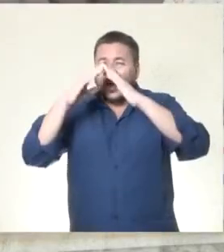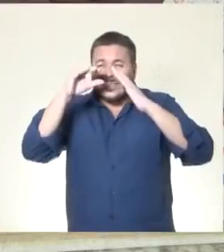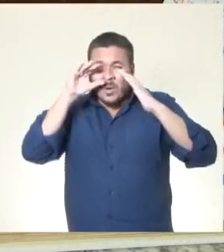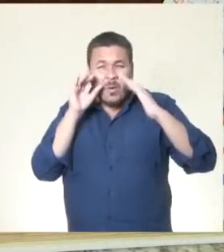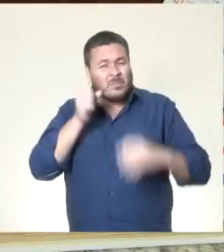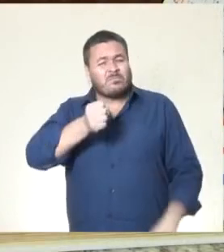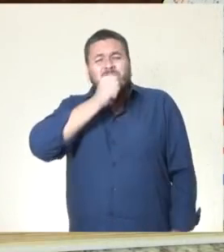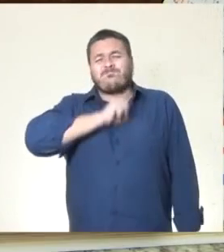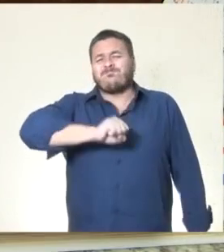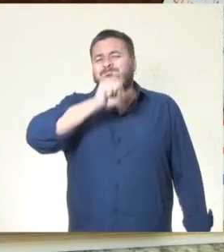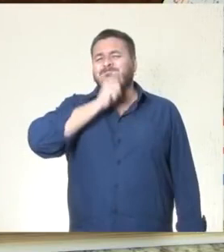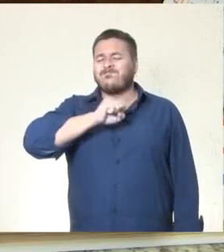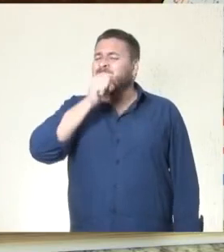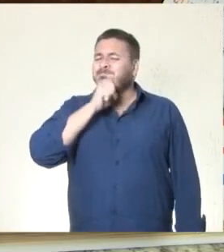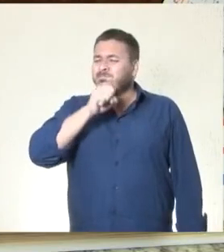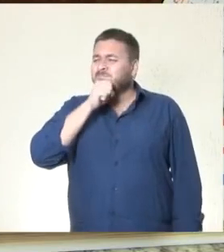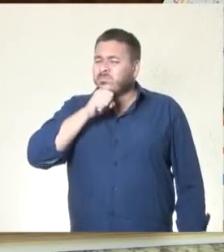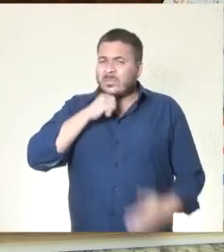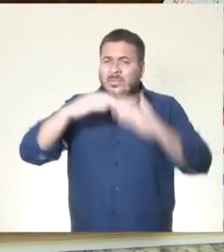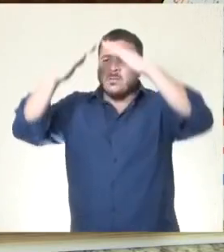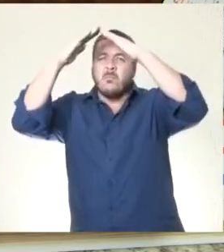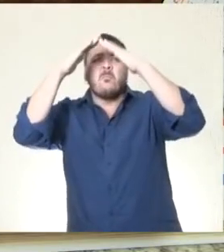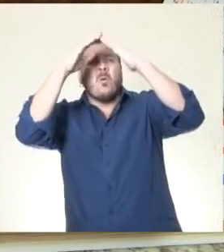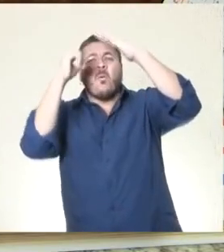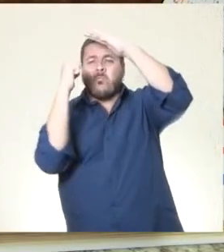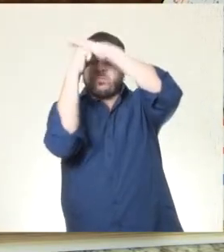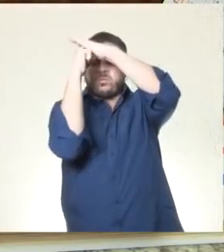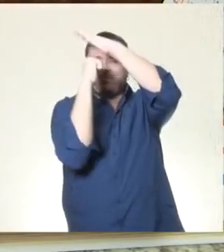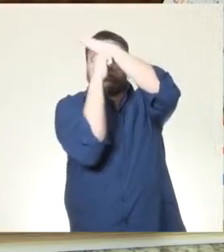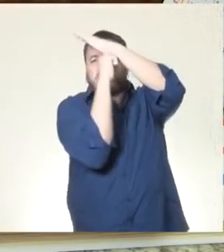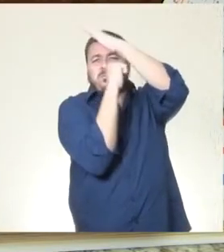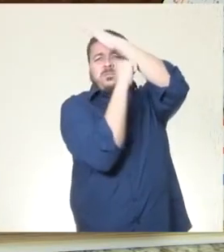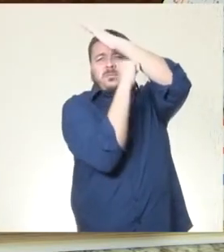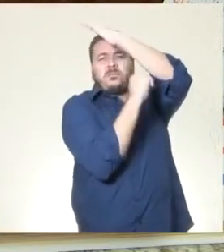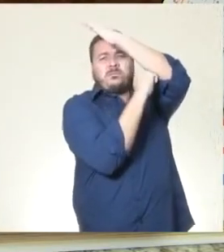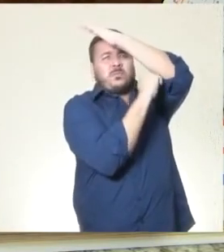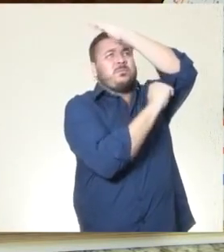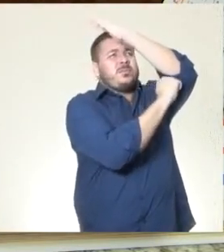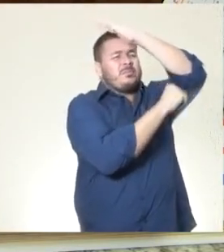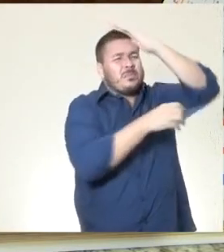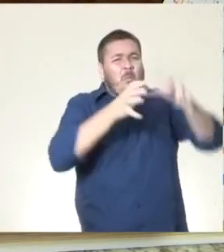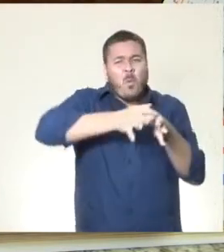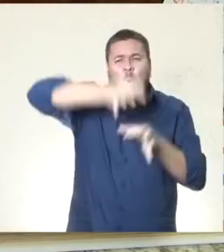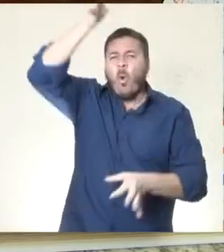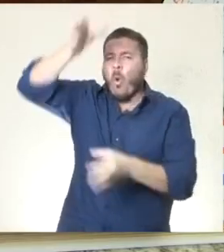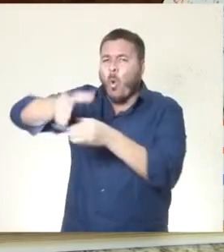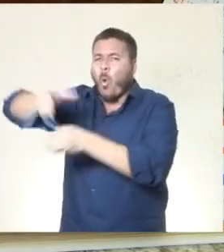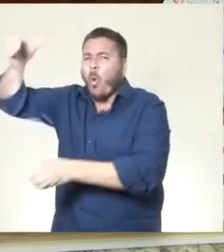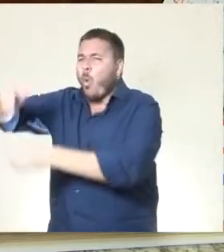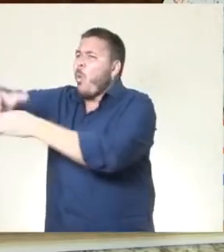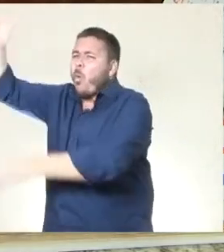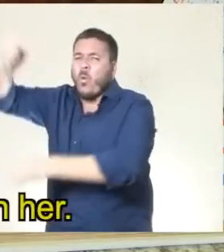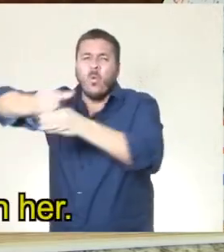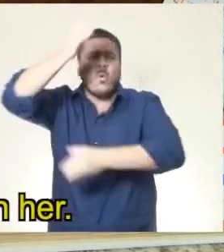casa era tão velha que estava escorada, tinha o telhado escorado com paus voliços, muitos